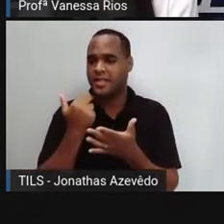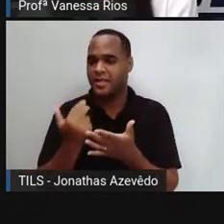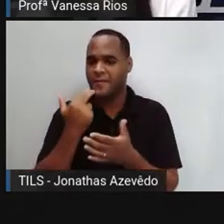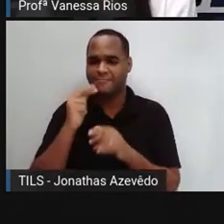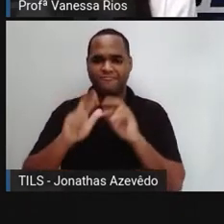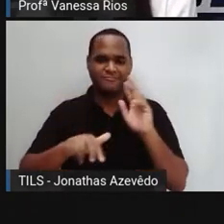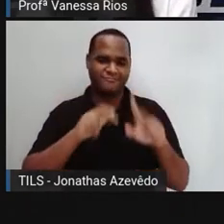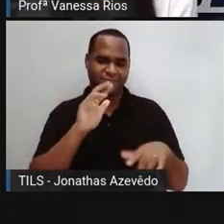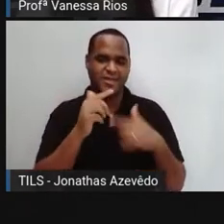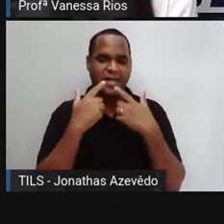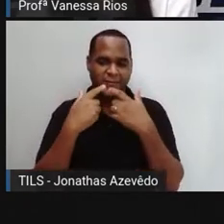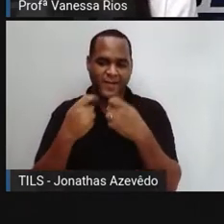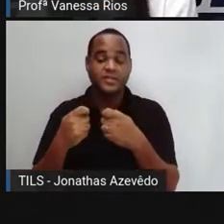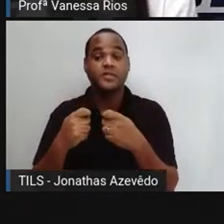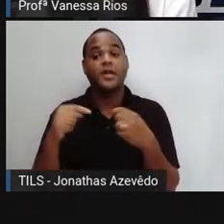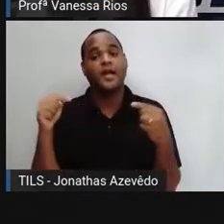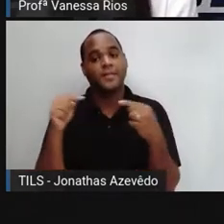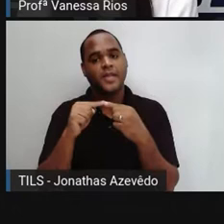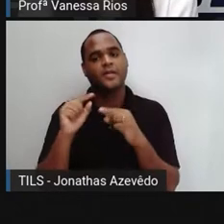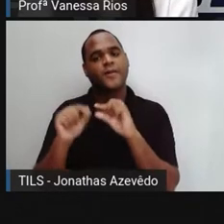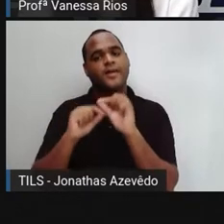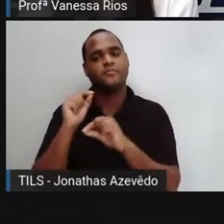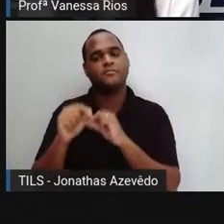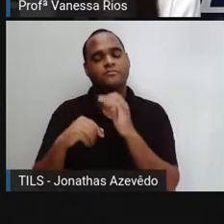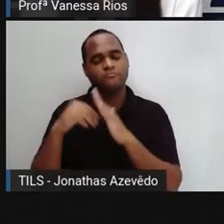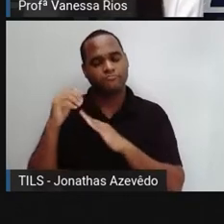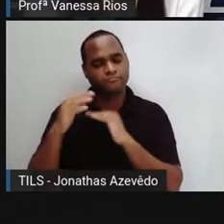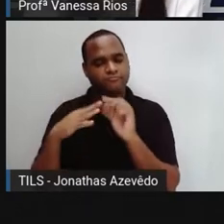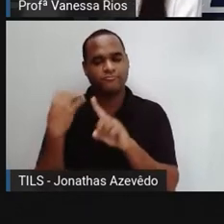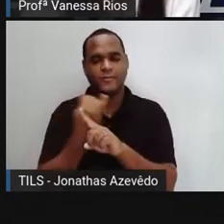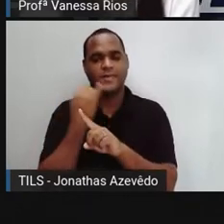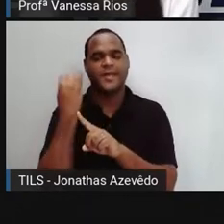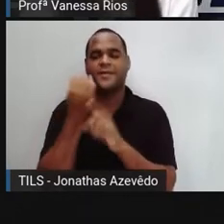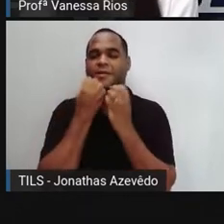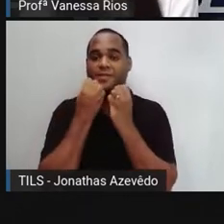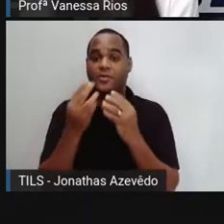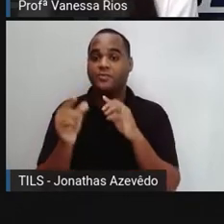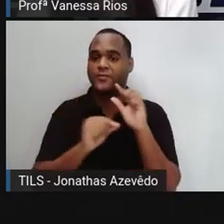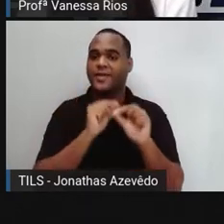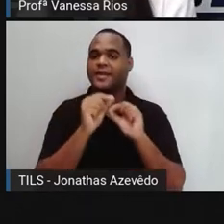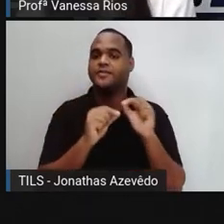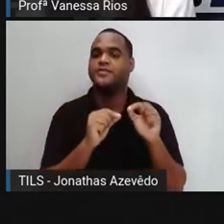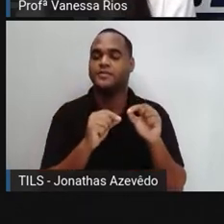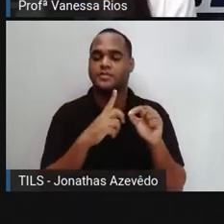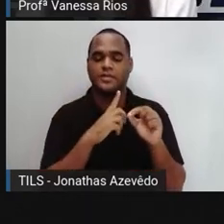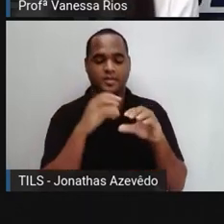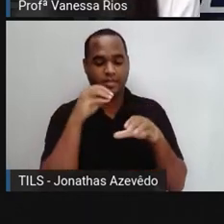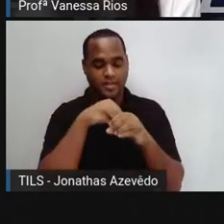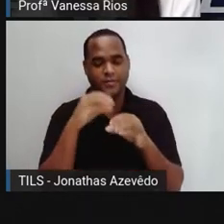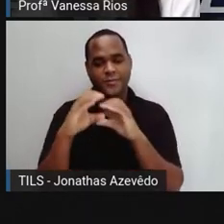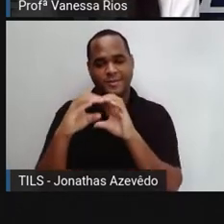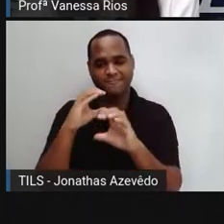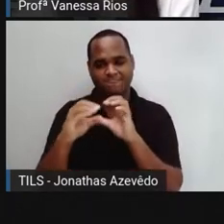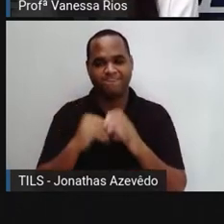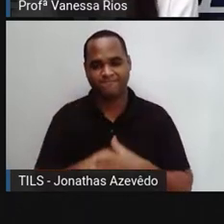observa aí é que a linguagem é um mecanismo muito importante dentro da comunicação.